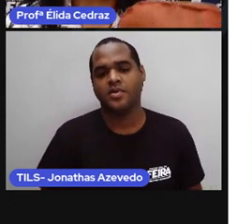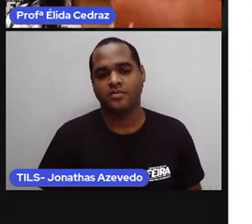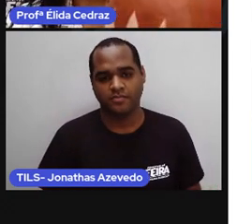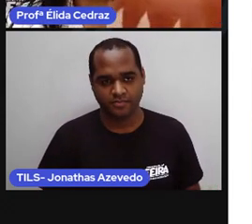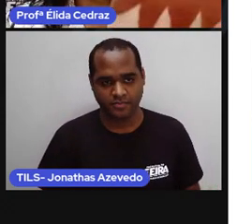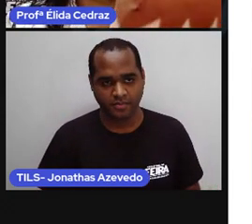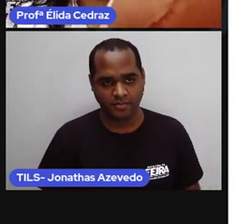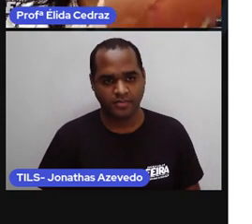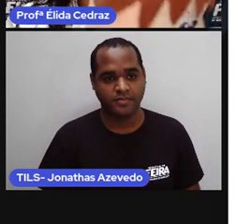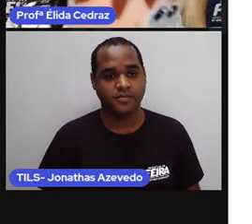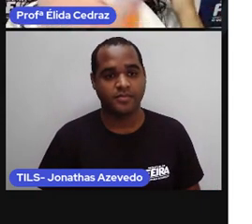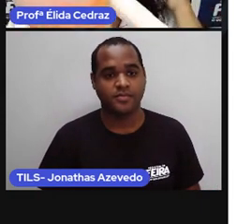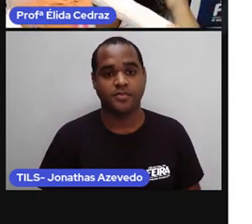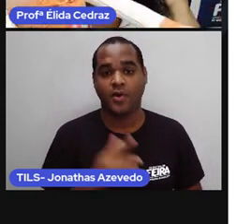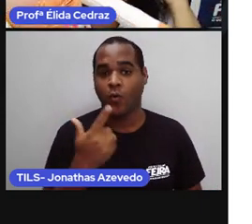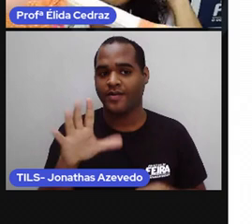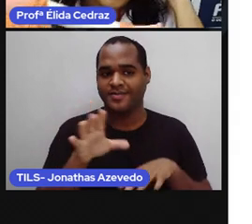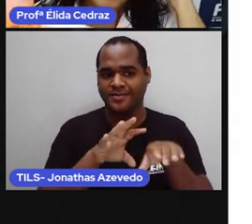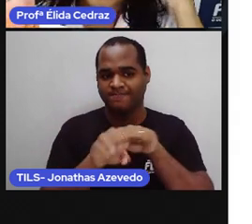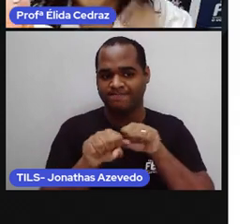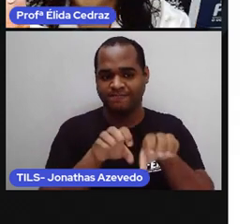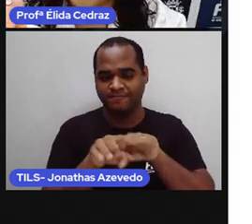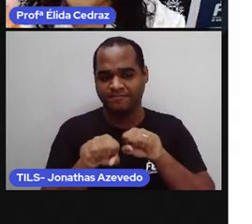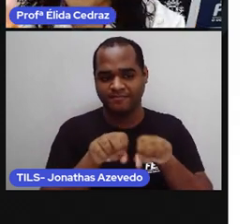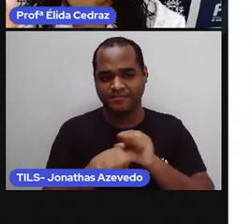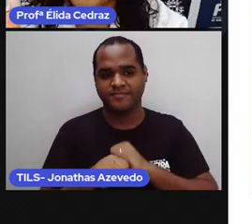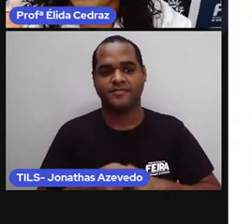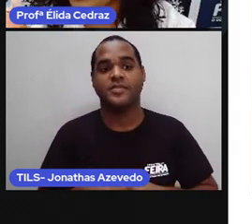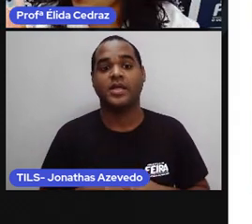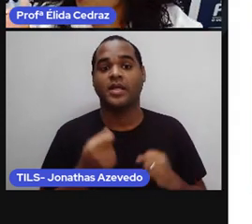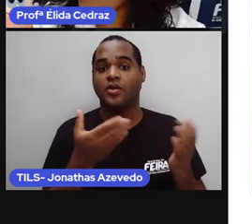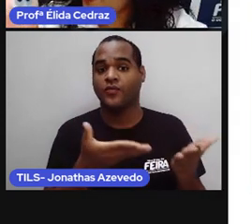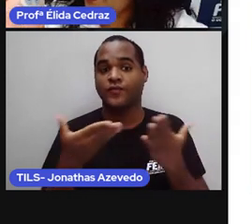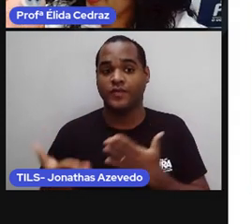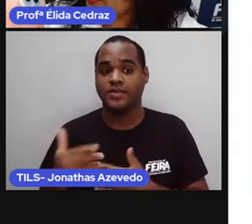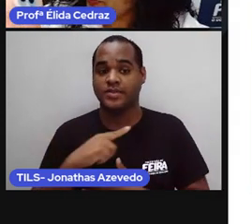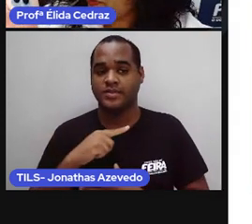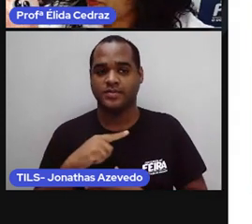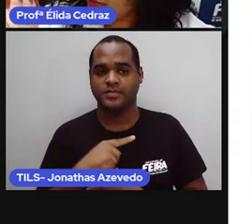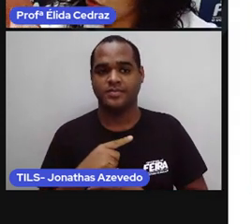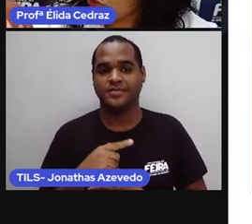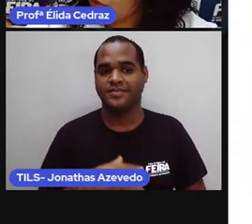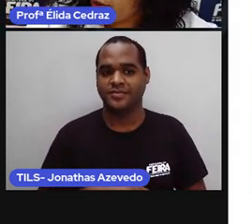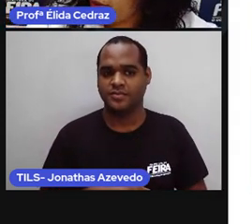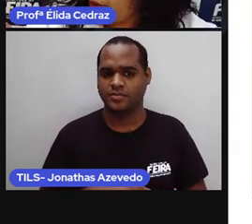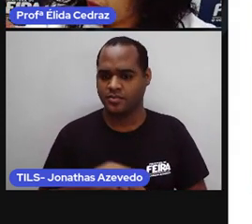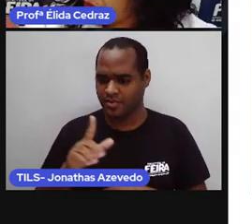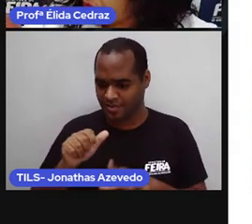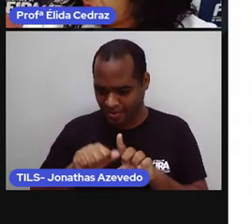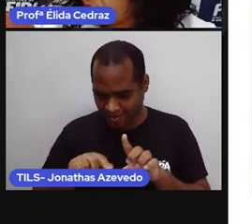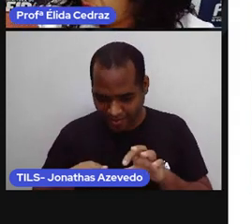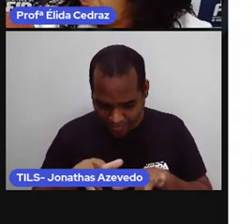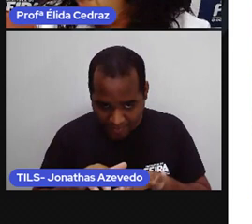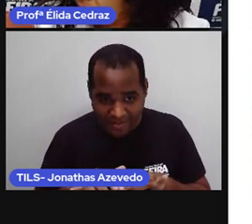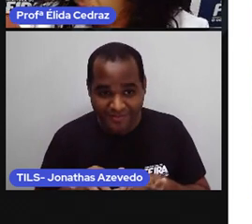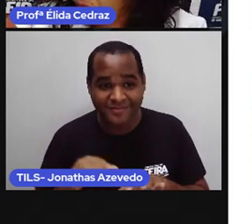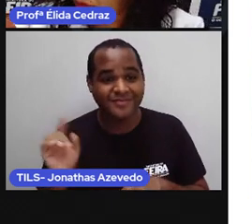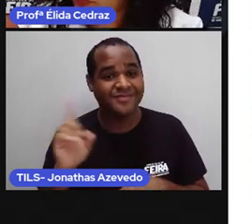Convites de formatura. A Pró trouxe dois convites. Senhor Alphabeto, não mexa no teclado.